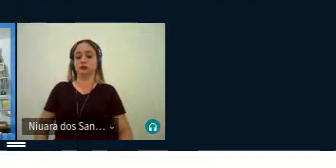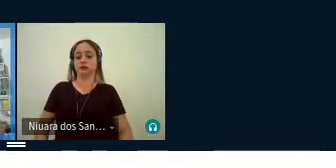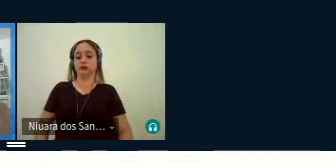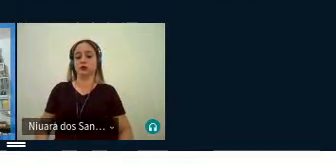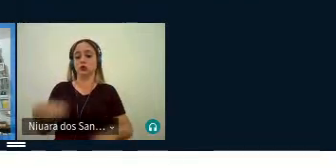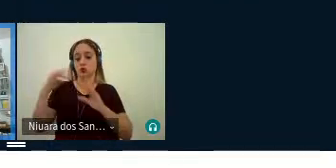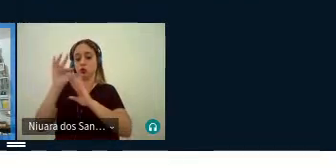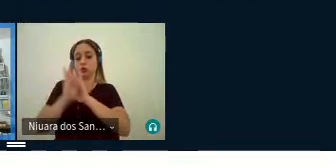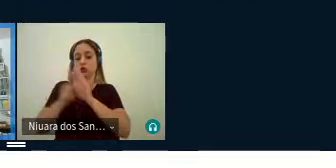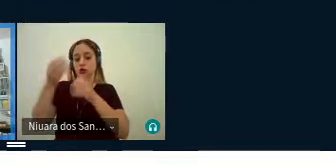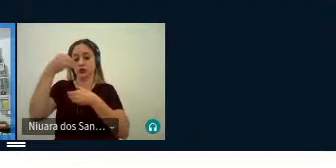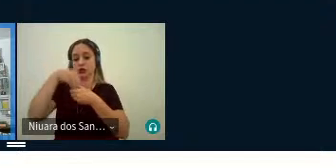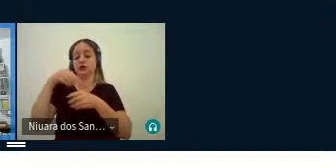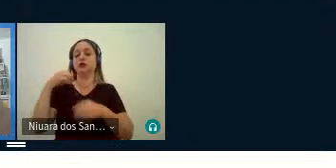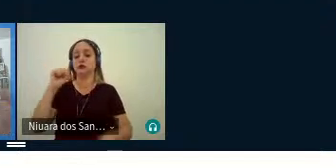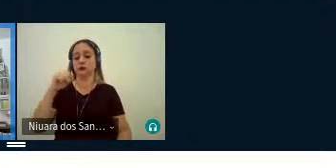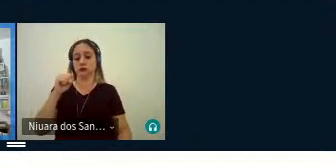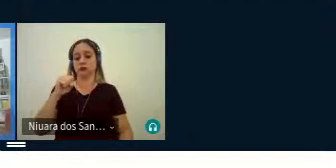do texto,